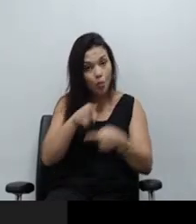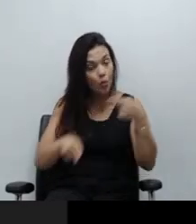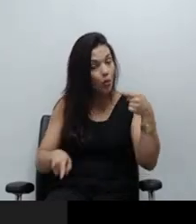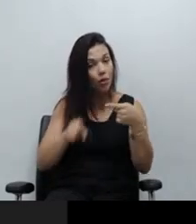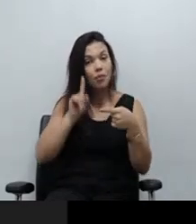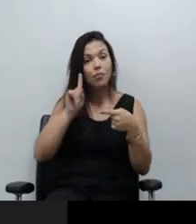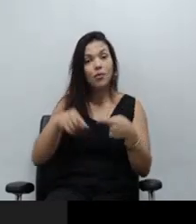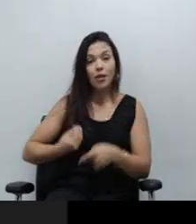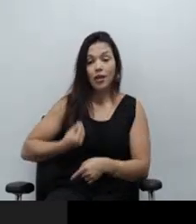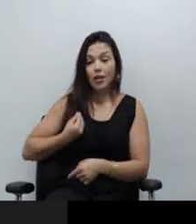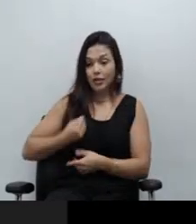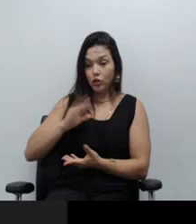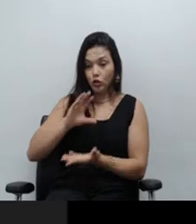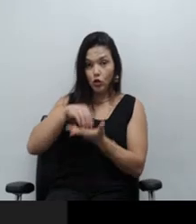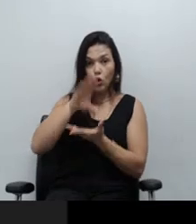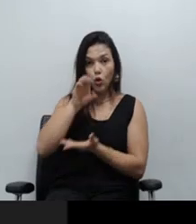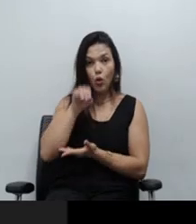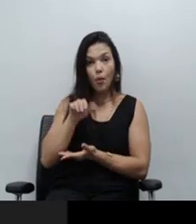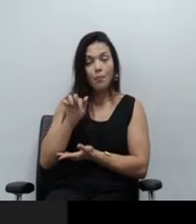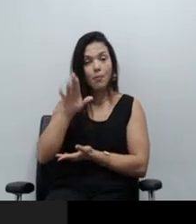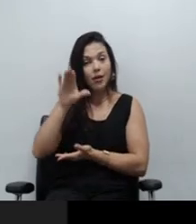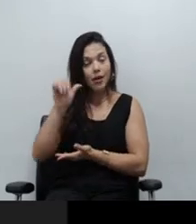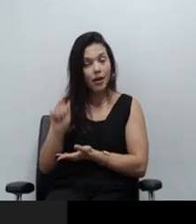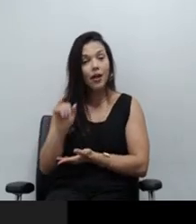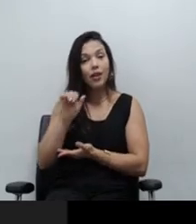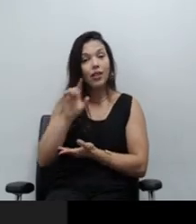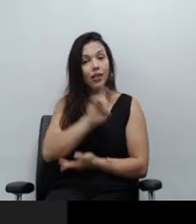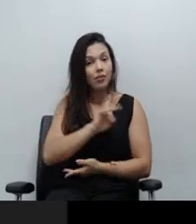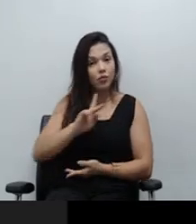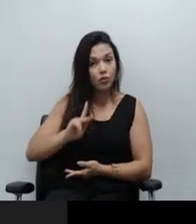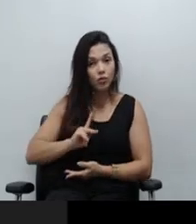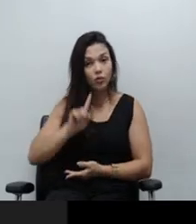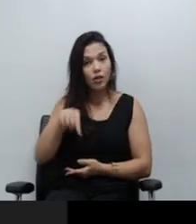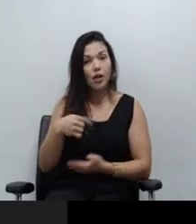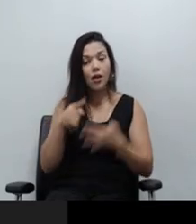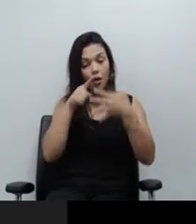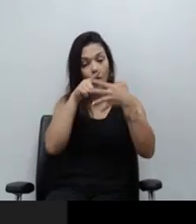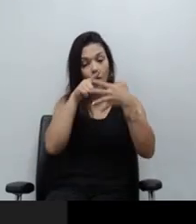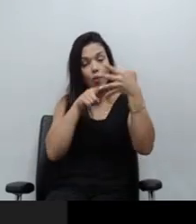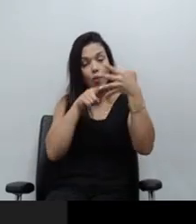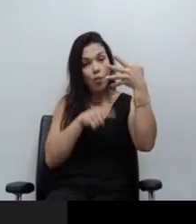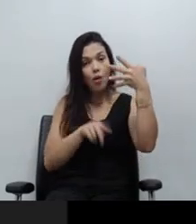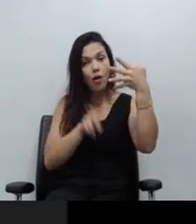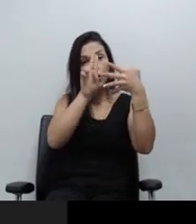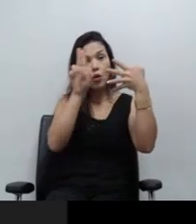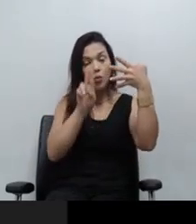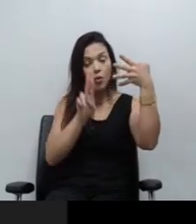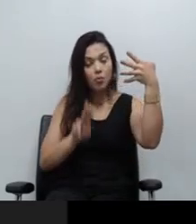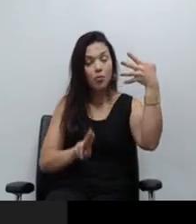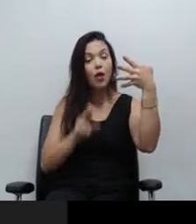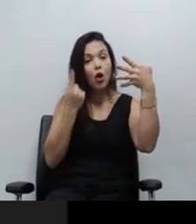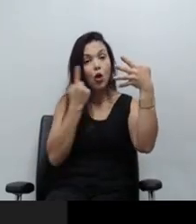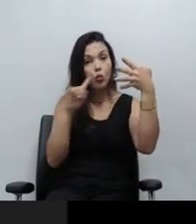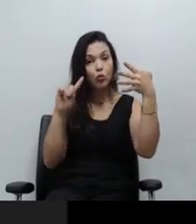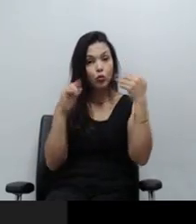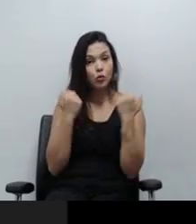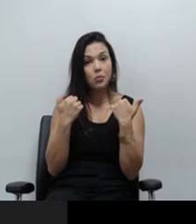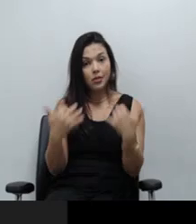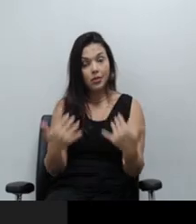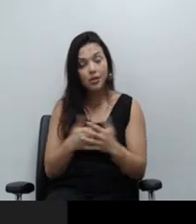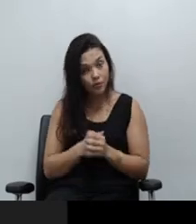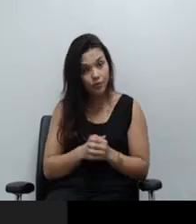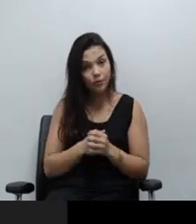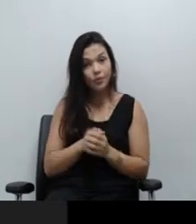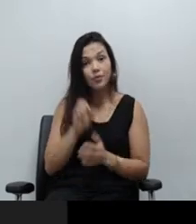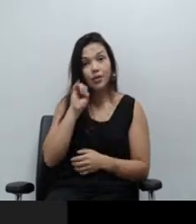da Defensoria Pública, como será o caso das quatro listadas na última sessão. Mesmo que não hajam